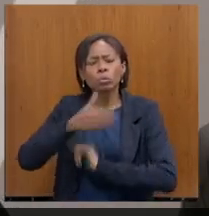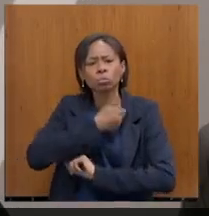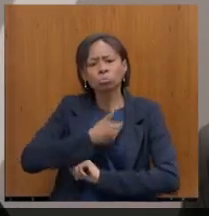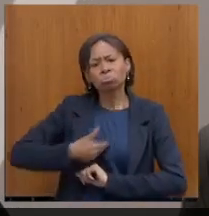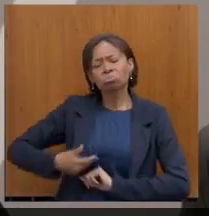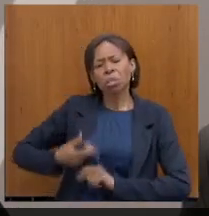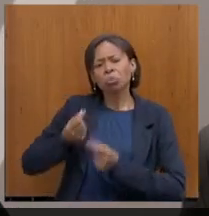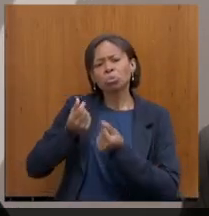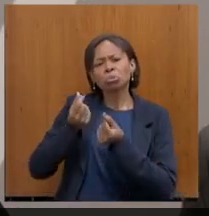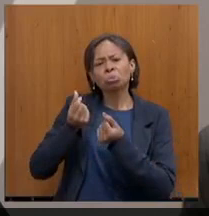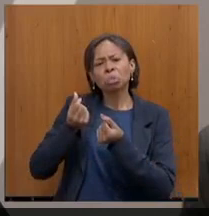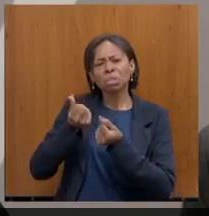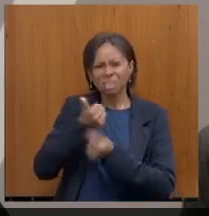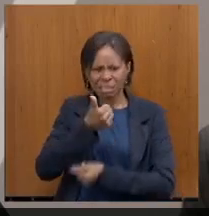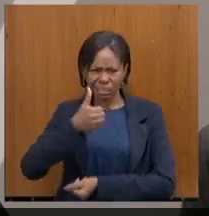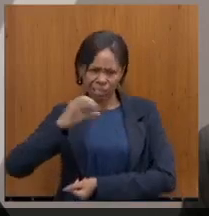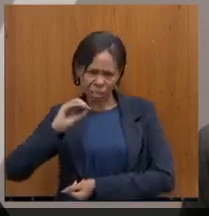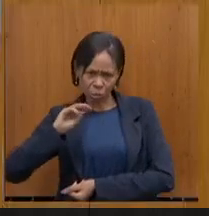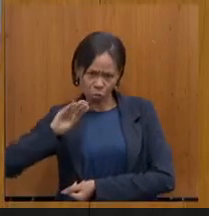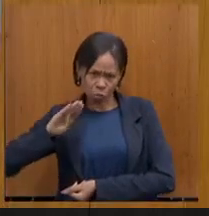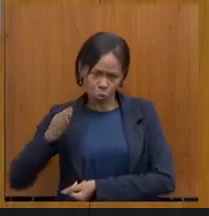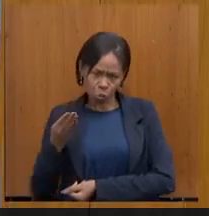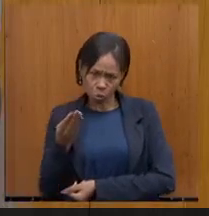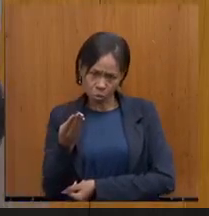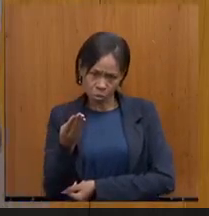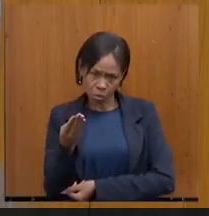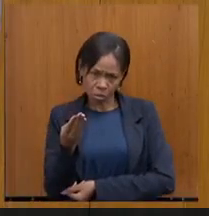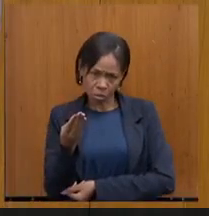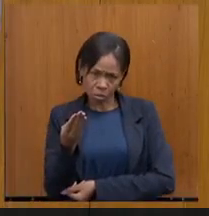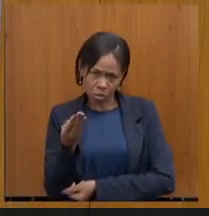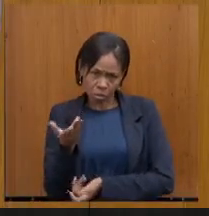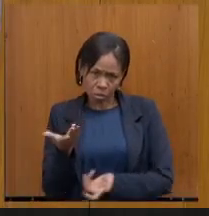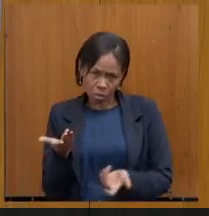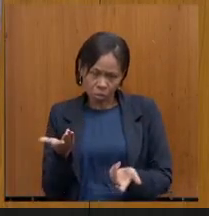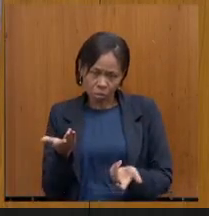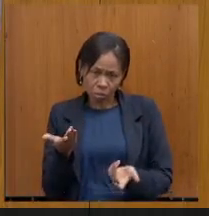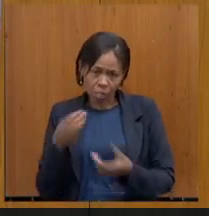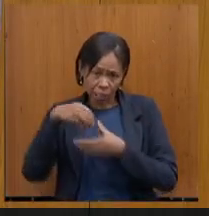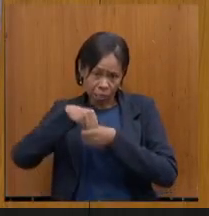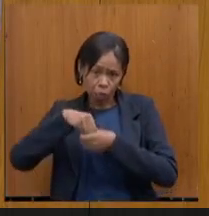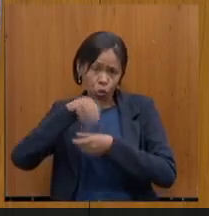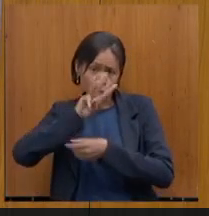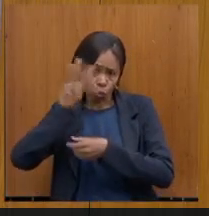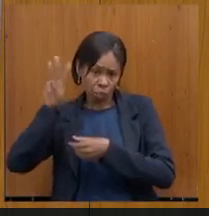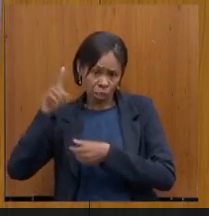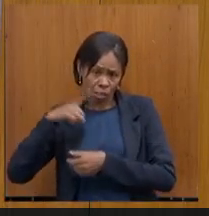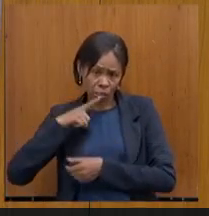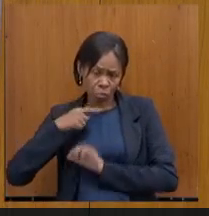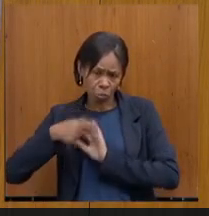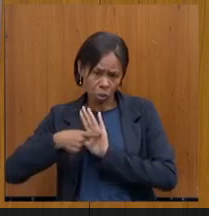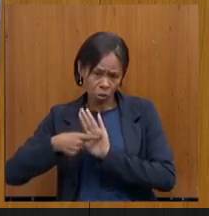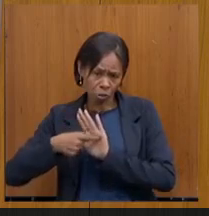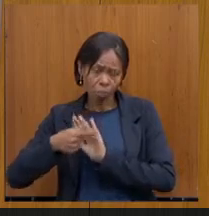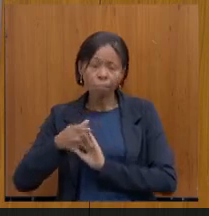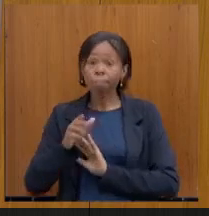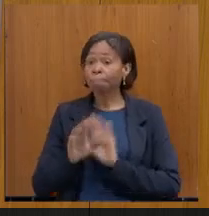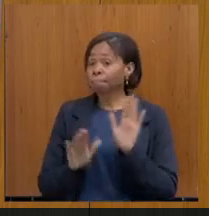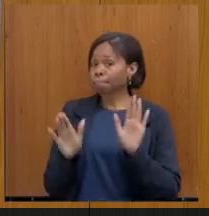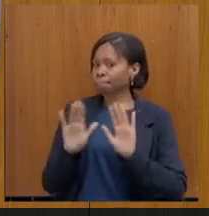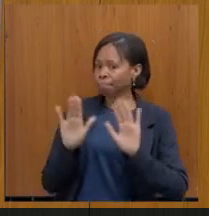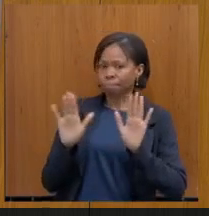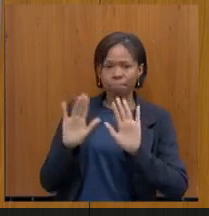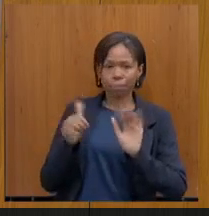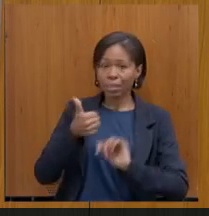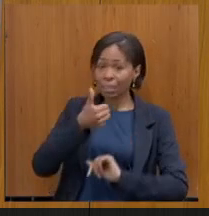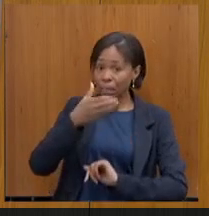algo estimado em 10 bilhões de reais, o que conforme prevê no site da transparência? Não, deixa eu colocar, primeiro assim, não existe